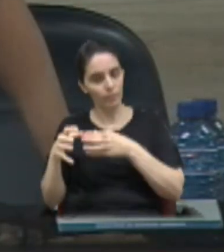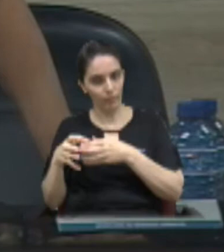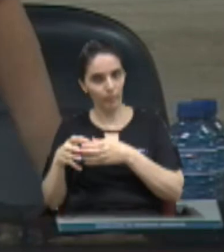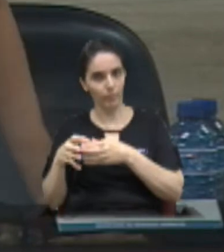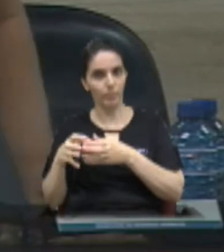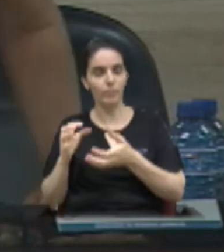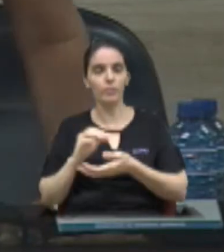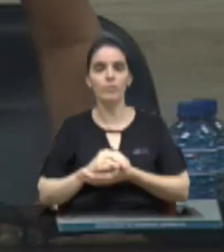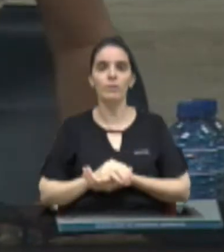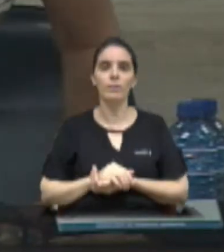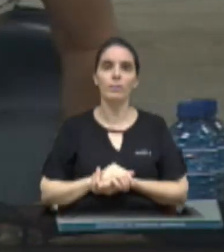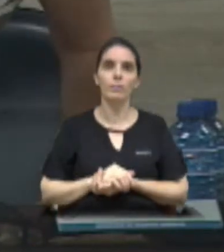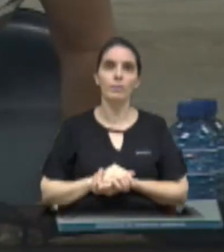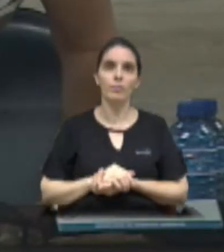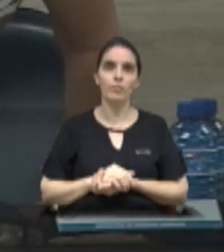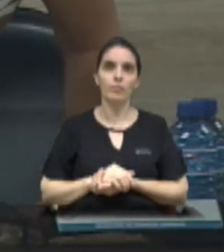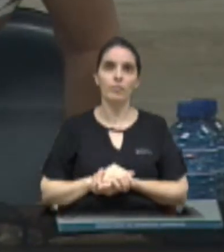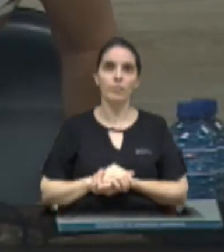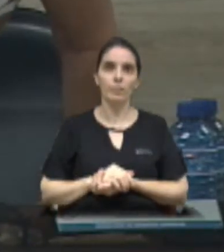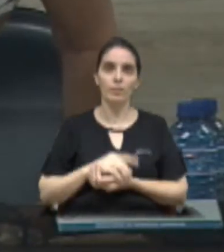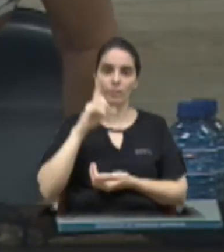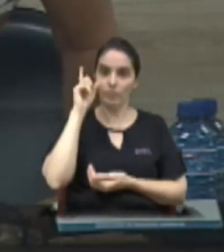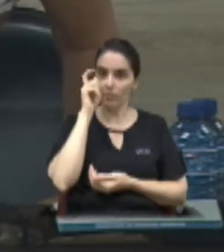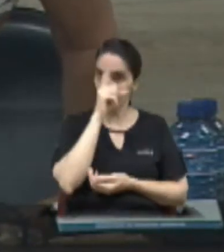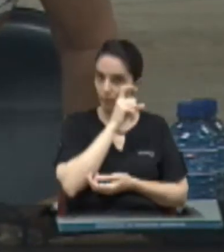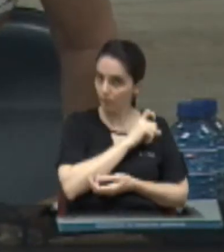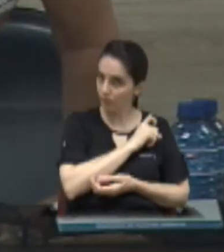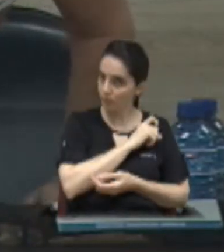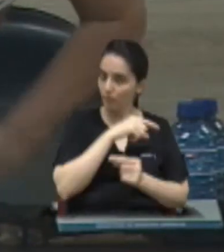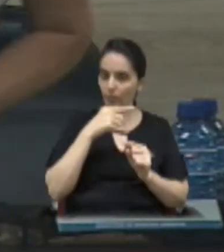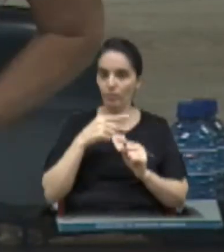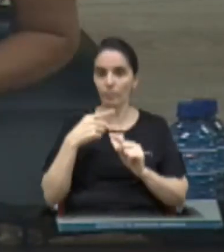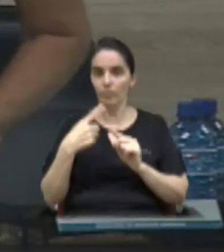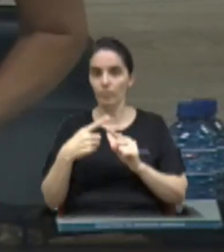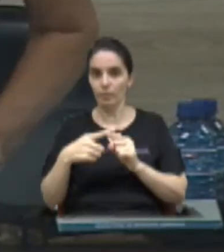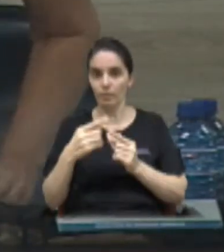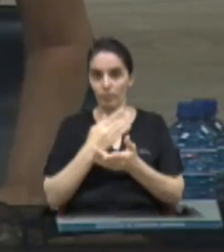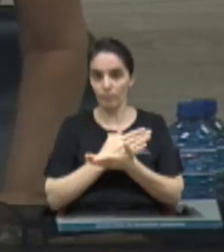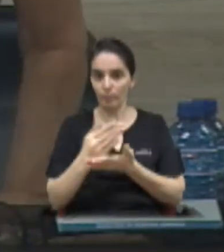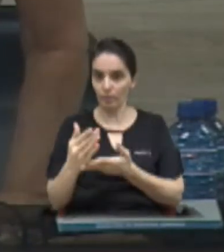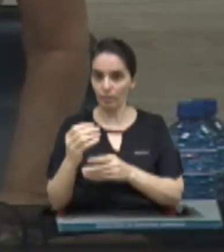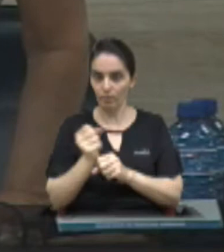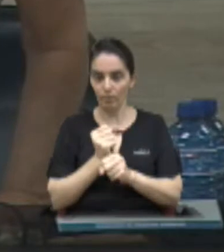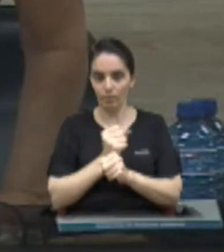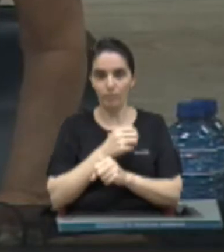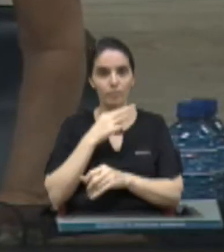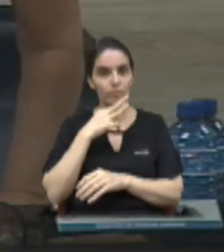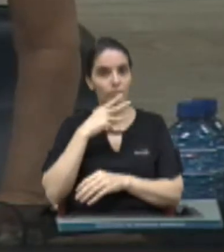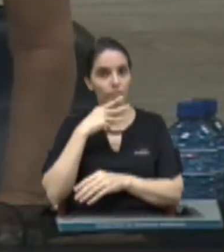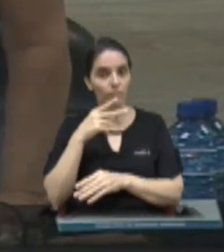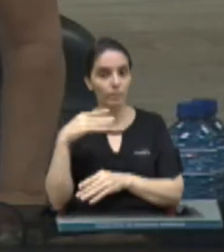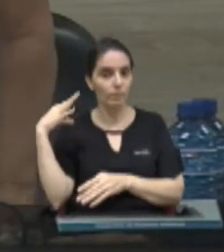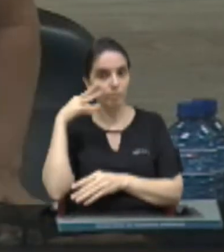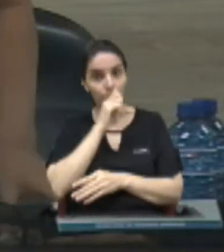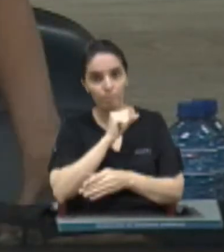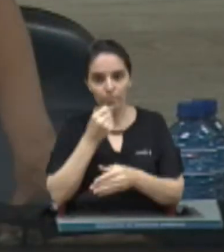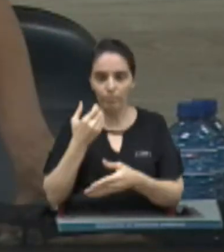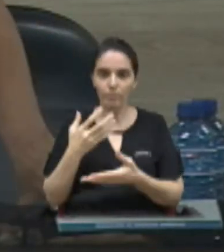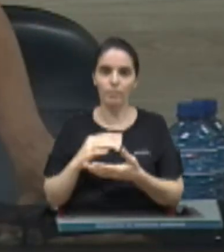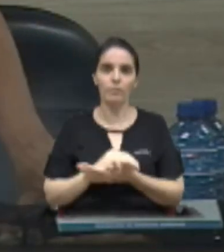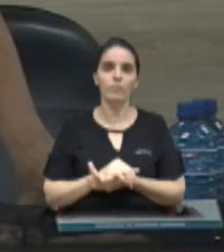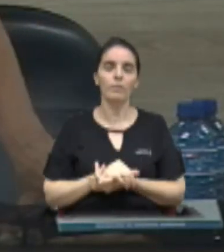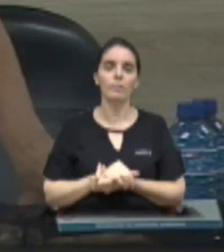embora é uma situação difícil porque logo começa o ano e março já é logo ali então a